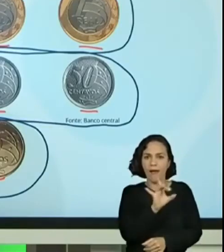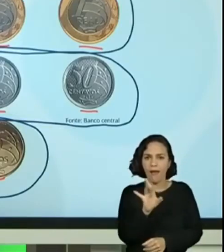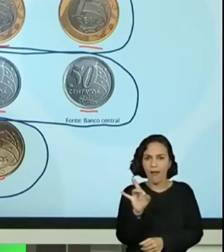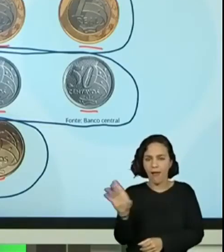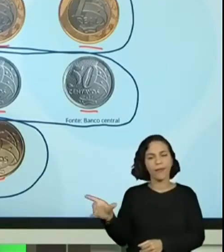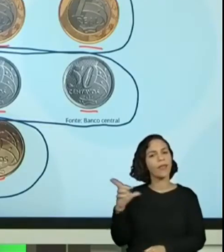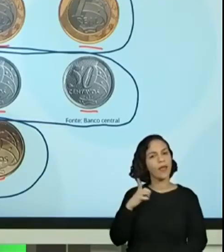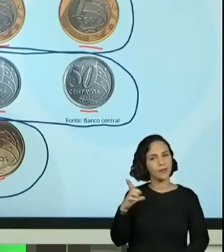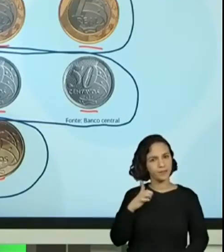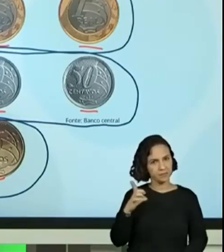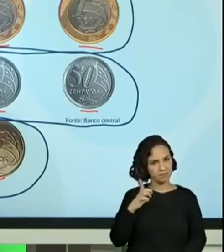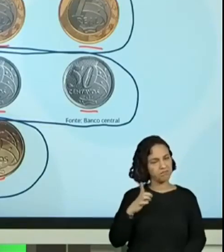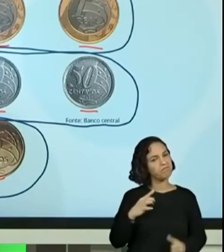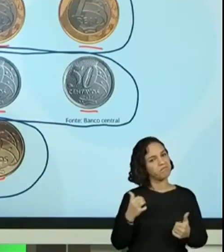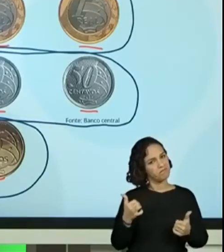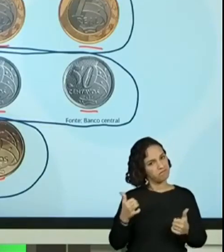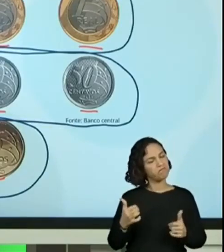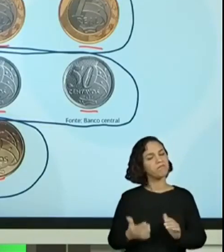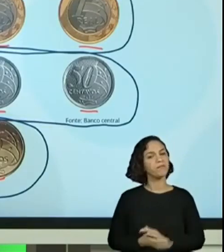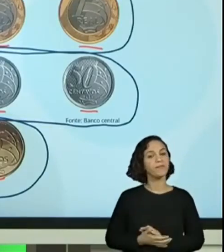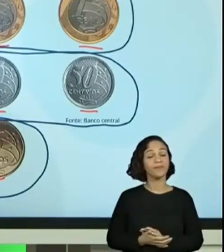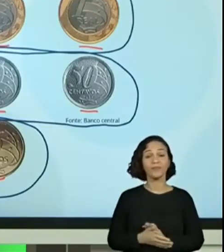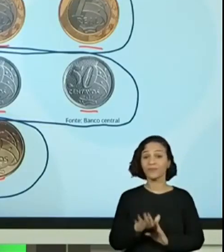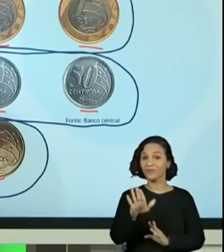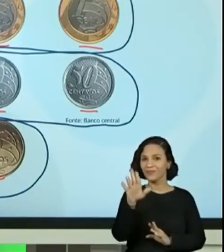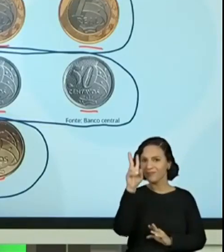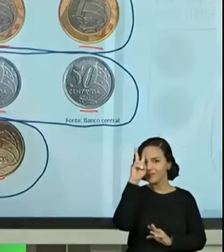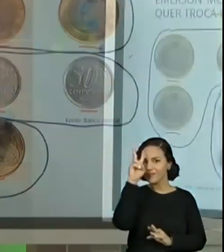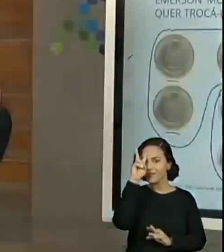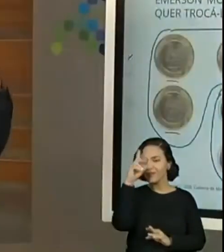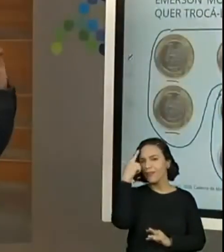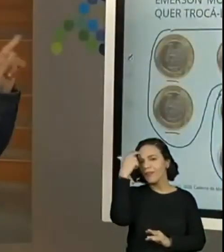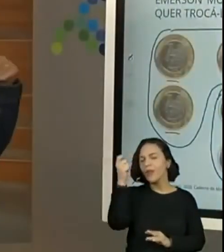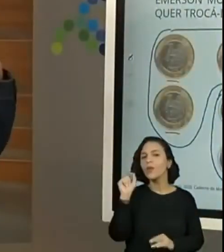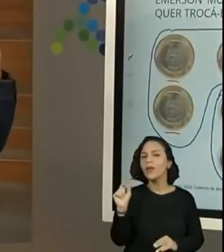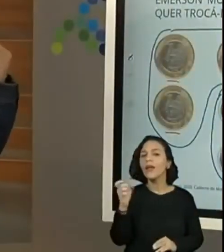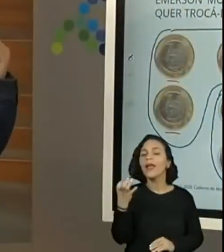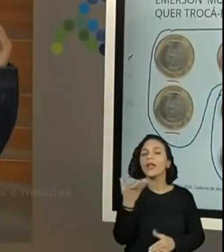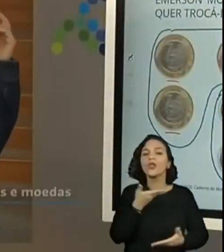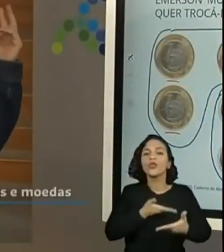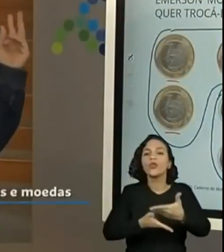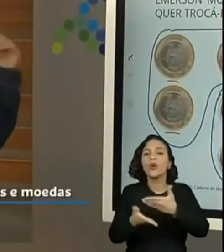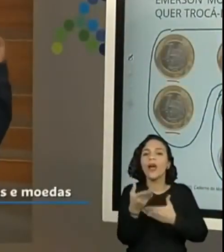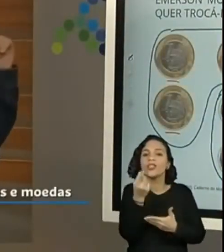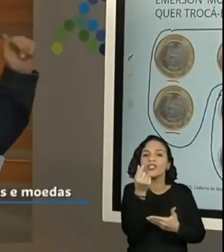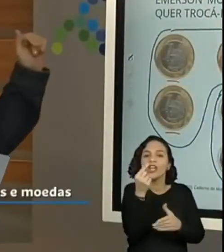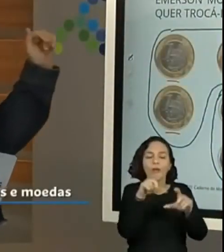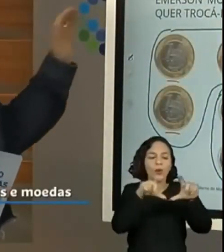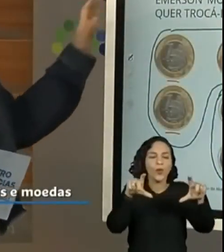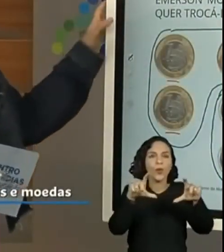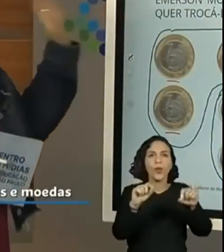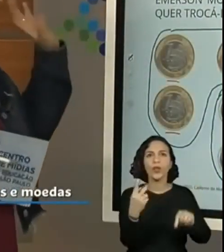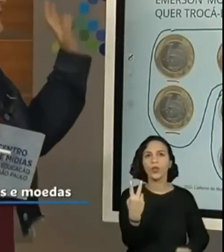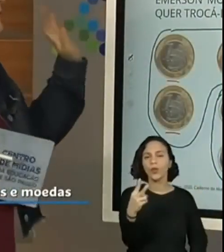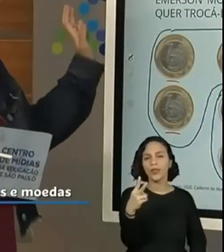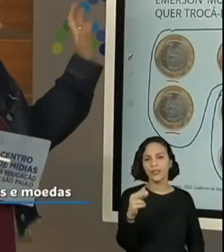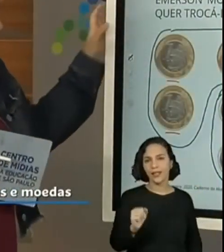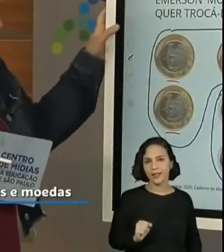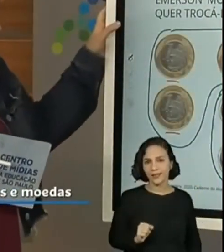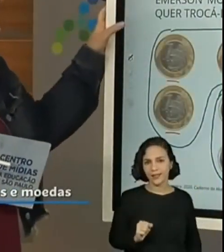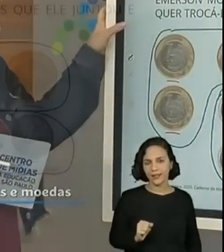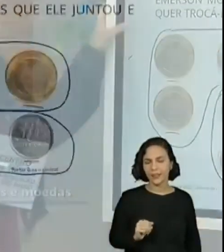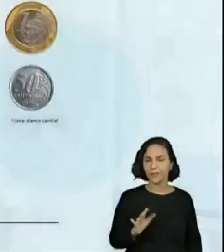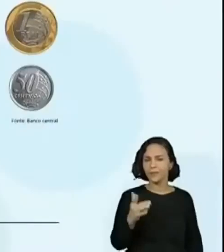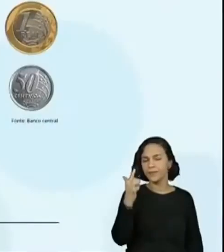o Emerson juntou. Sim. Mas lembra lá da proposta? Ele quer trocar por cédulas de dois reais. Então, vamos